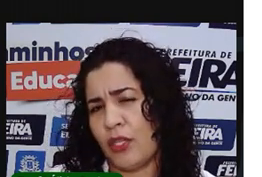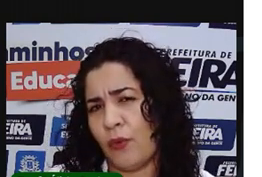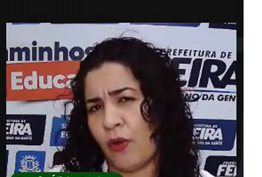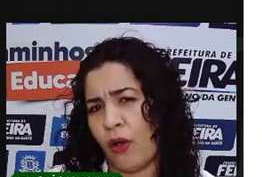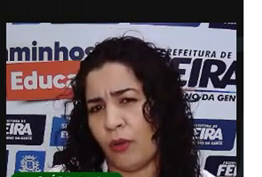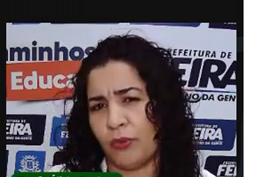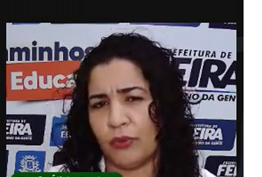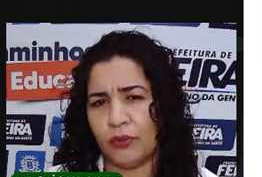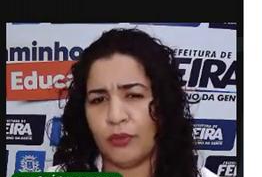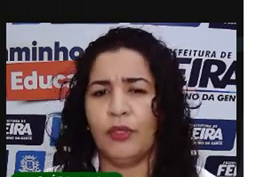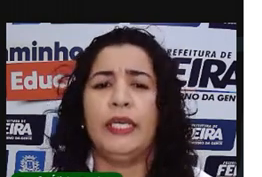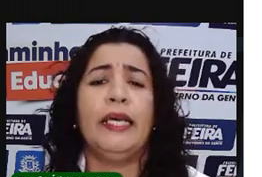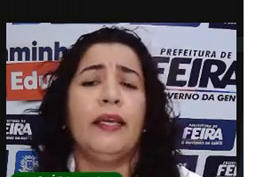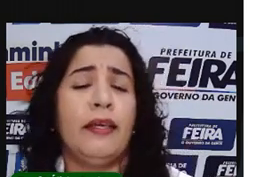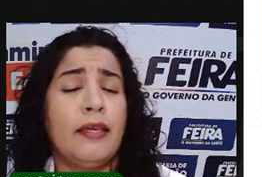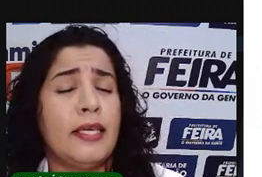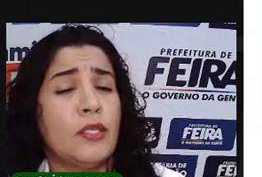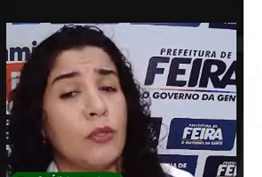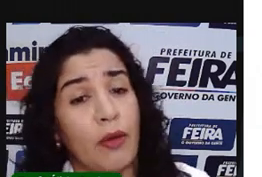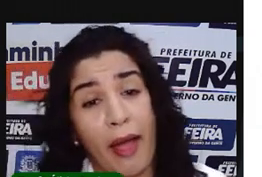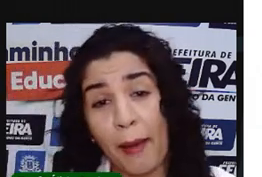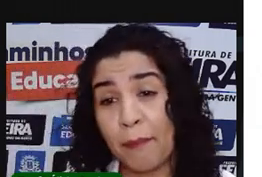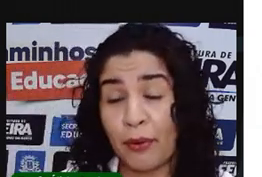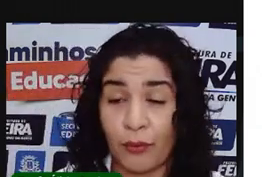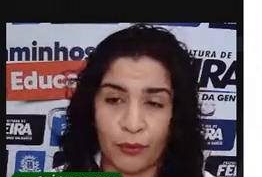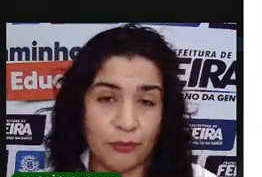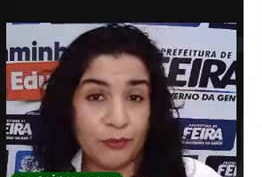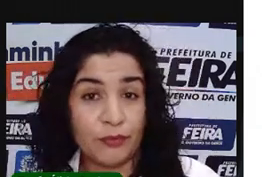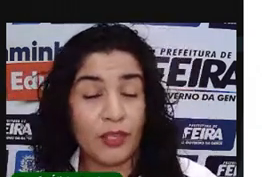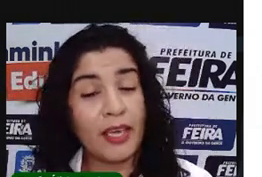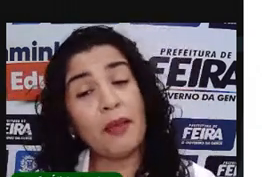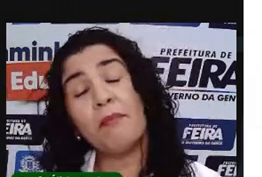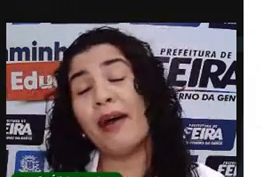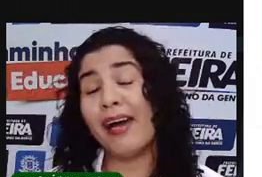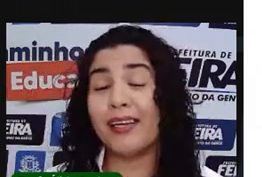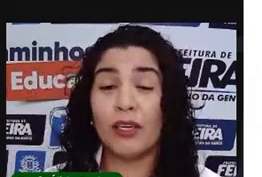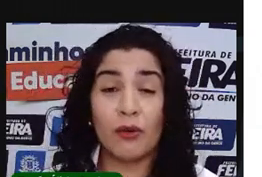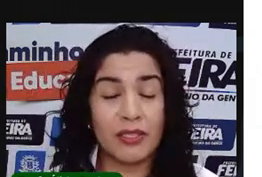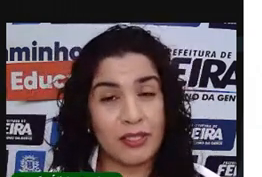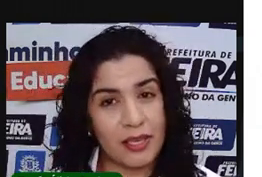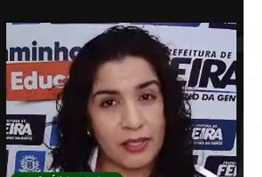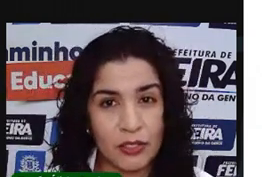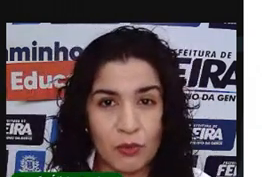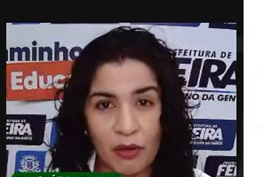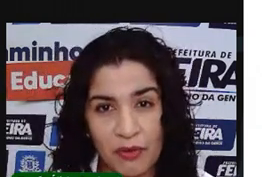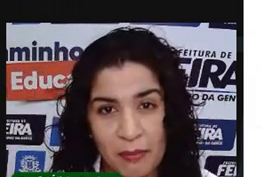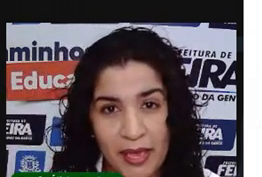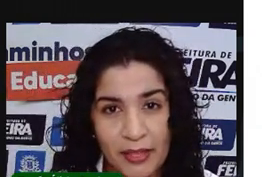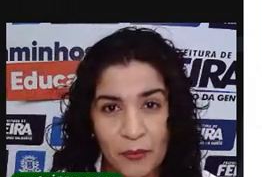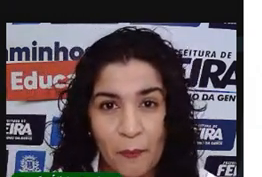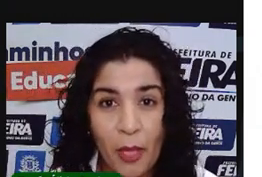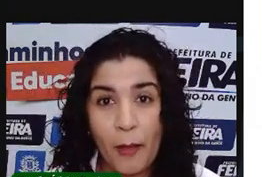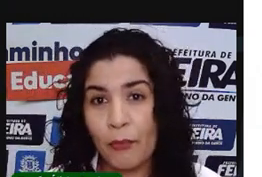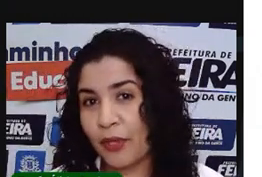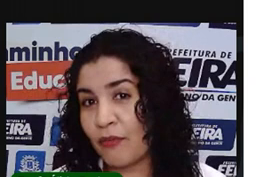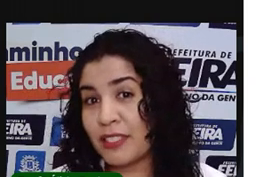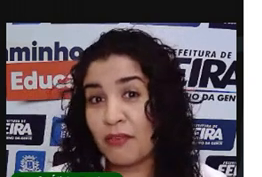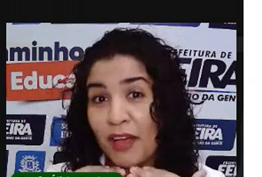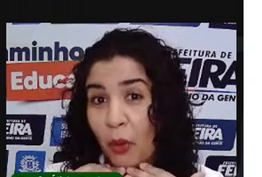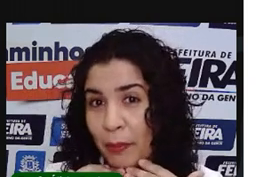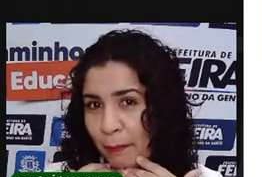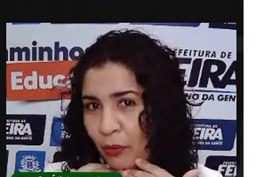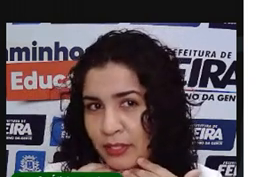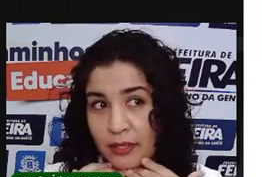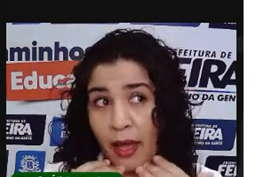Elas estão como? E isso, a PRO. Embaralhou as letras do alfabeto? Porque